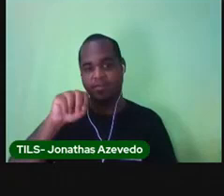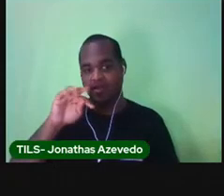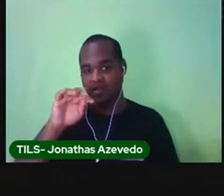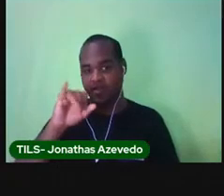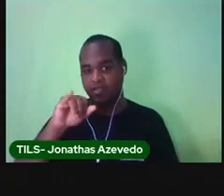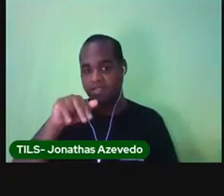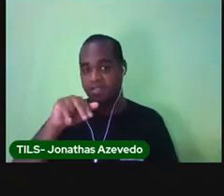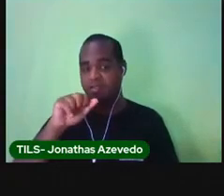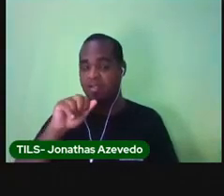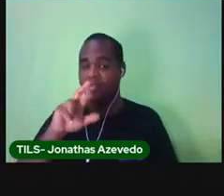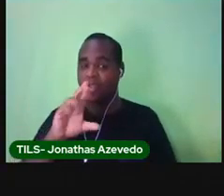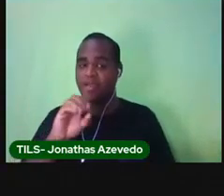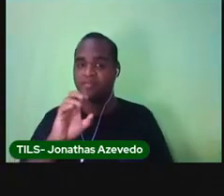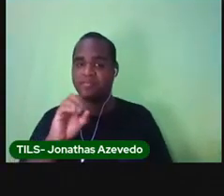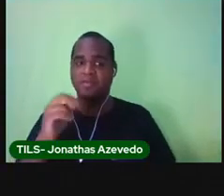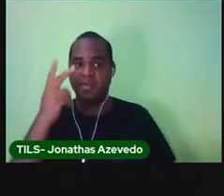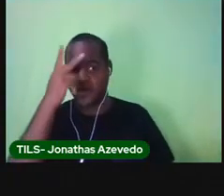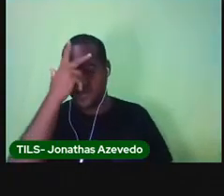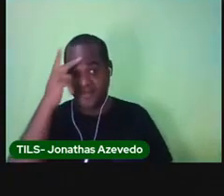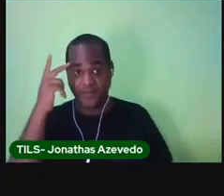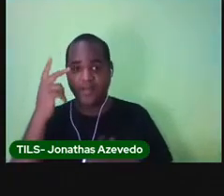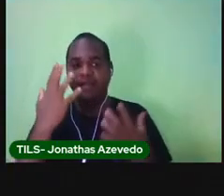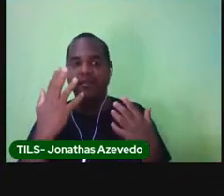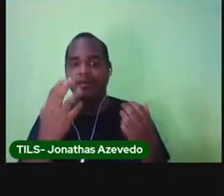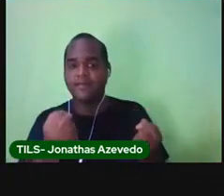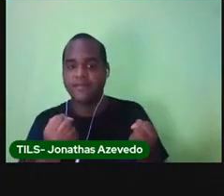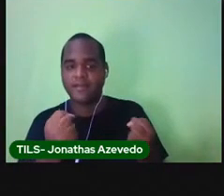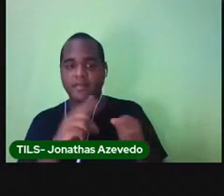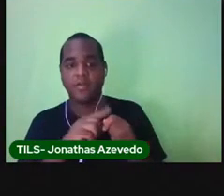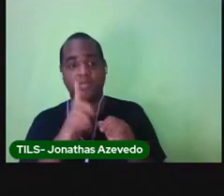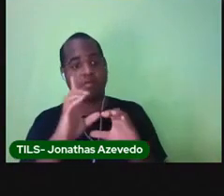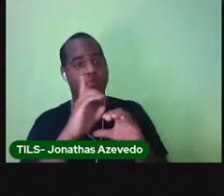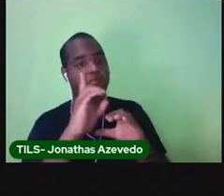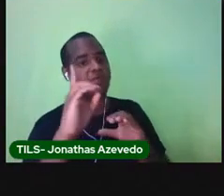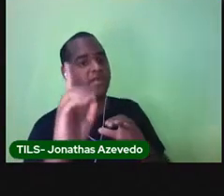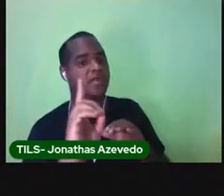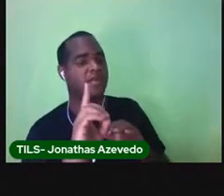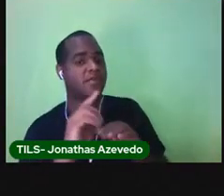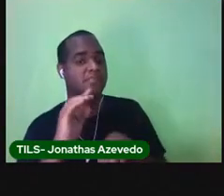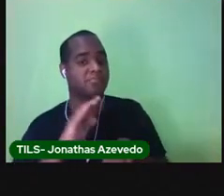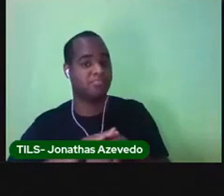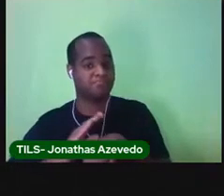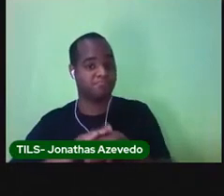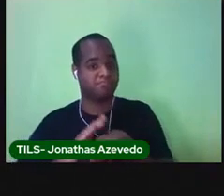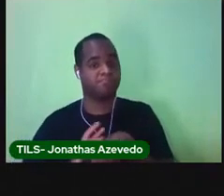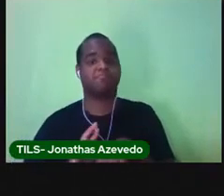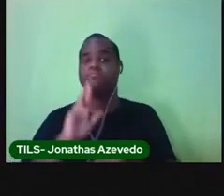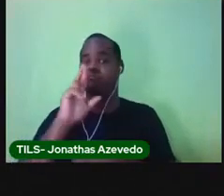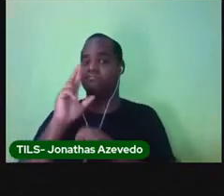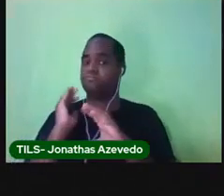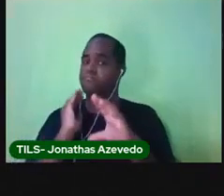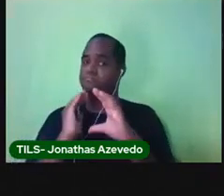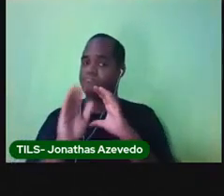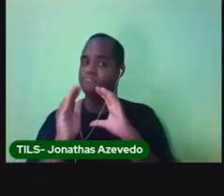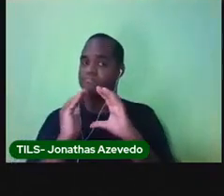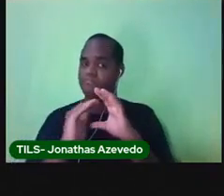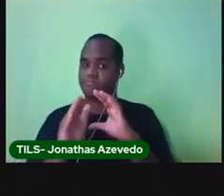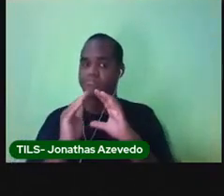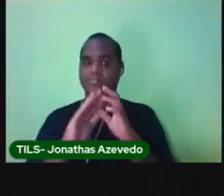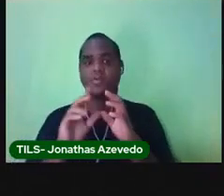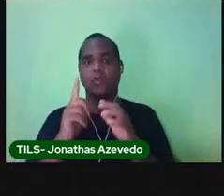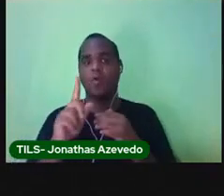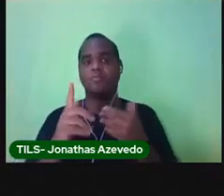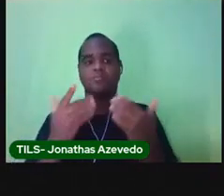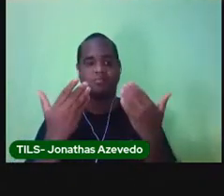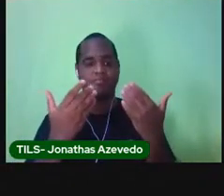é quem recebe o bilhete. O remetente quem escreve o bilhete. O corpo